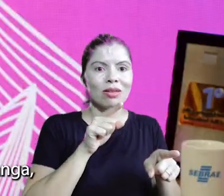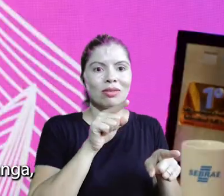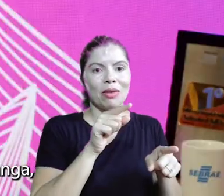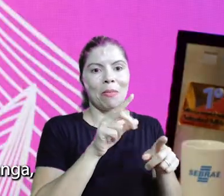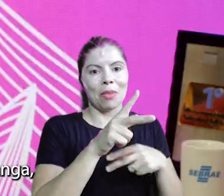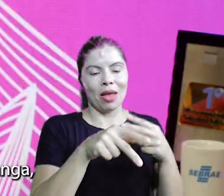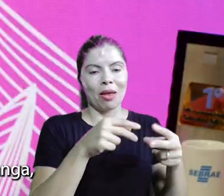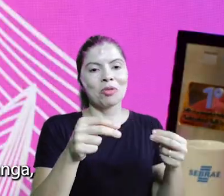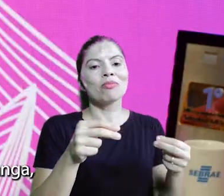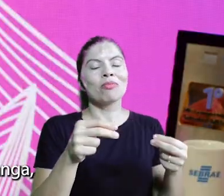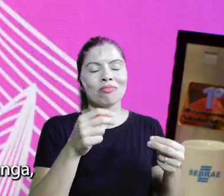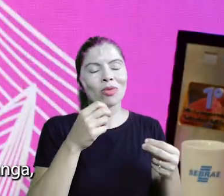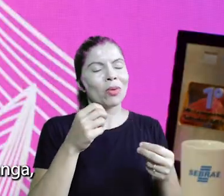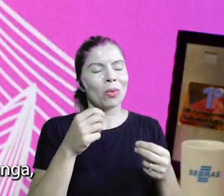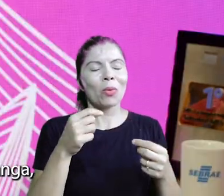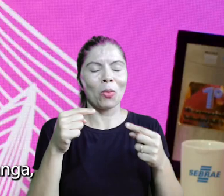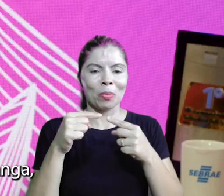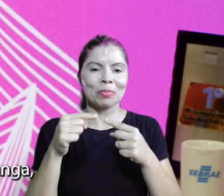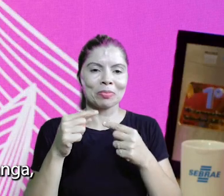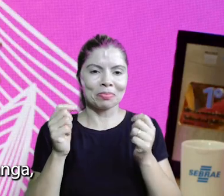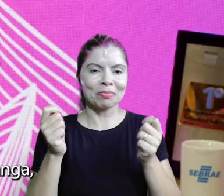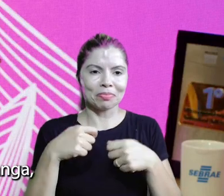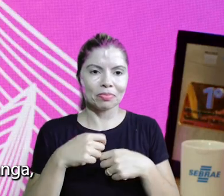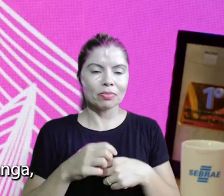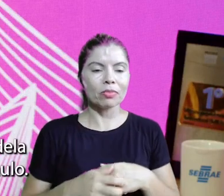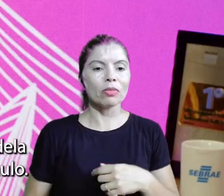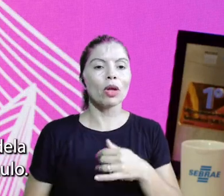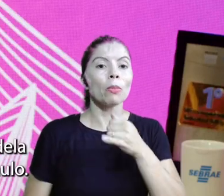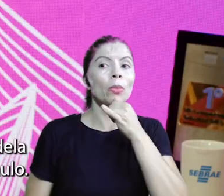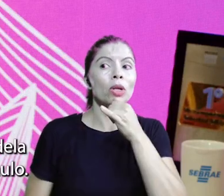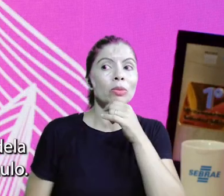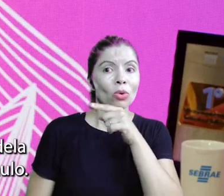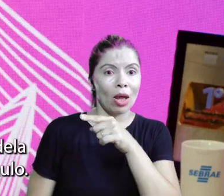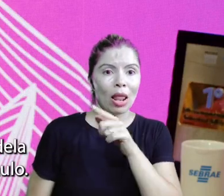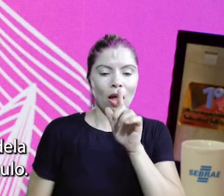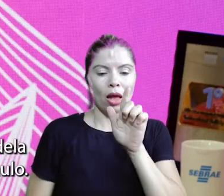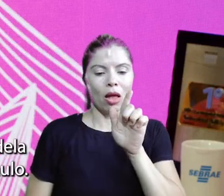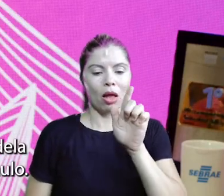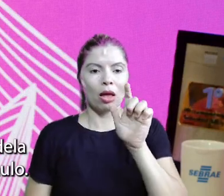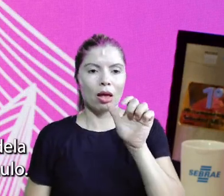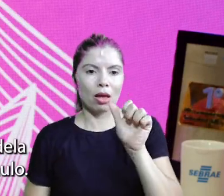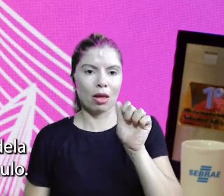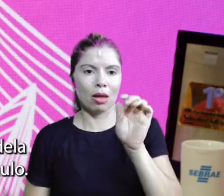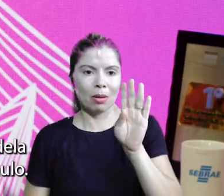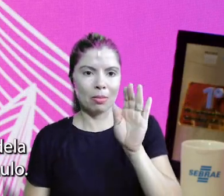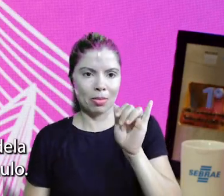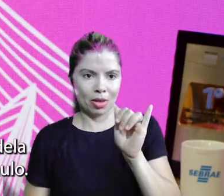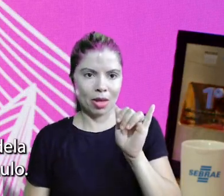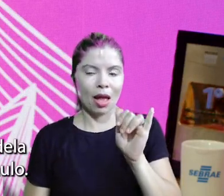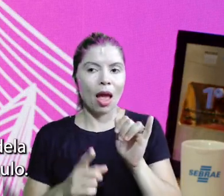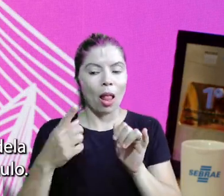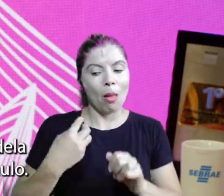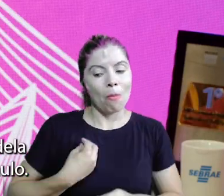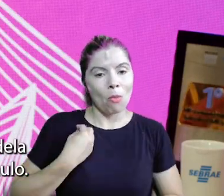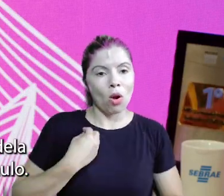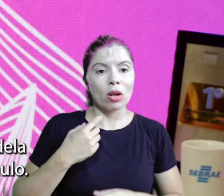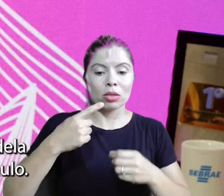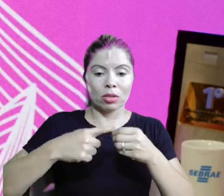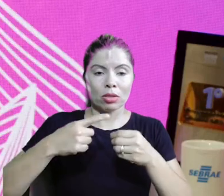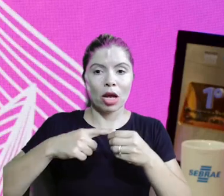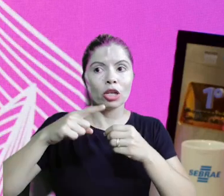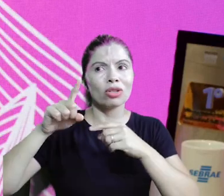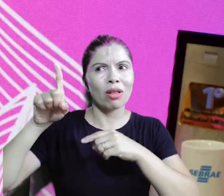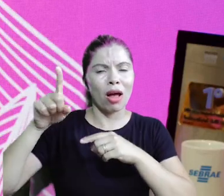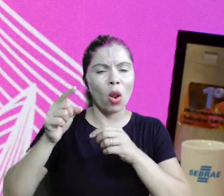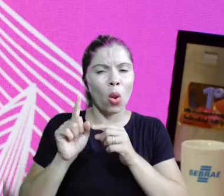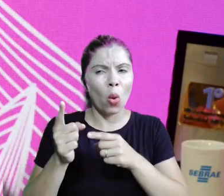já é amiga, mas, por exemplo, a Gabi mora em Poranga, ela tem um filho adolescente e o filho dela estuda em São Paulo e mora em